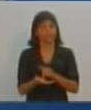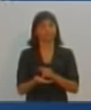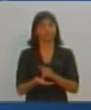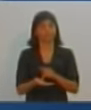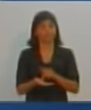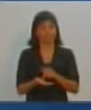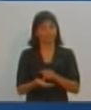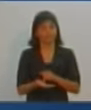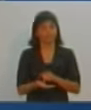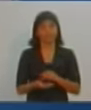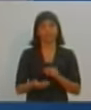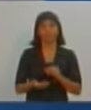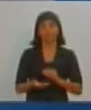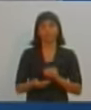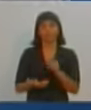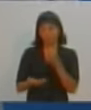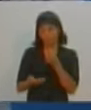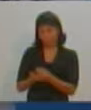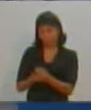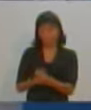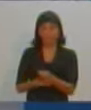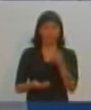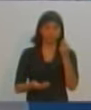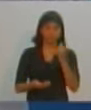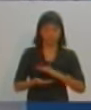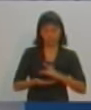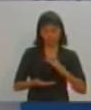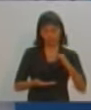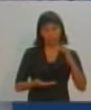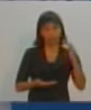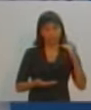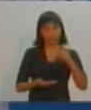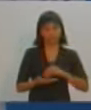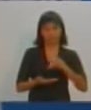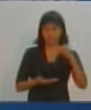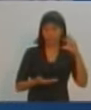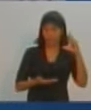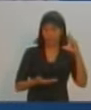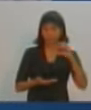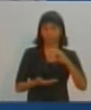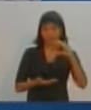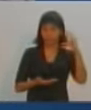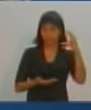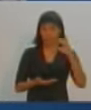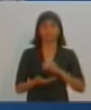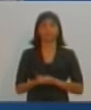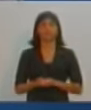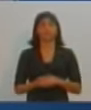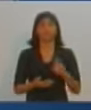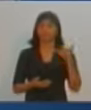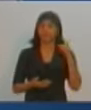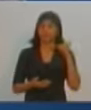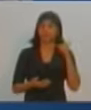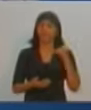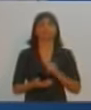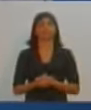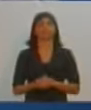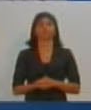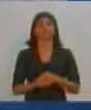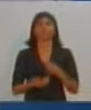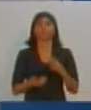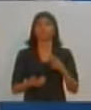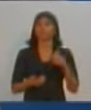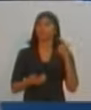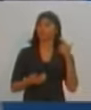acaba pagando um preço alto. Mas eu estou sendo processado. Ninguém sabia disso. Eu estava vindo para cá, me ligaram. Olha, o candidato do novo está te